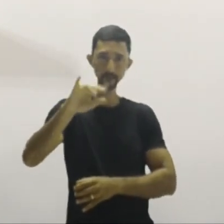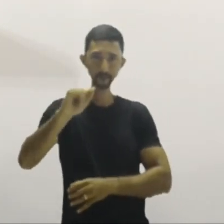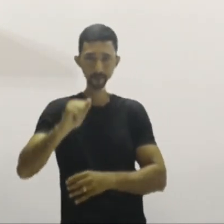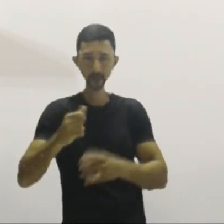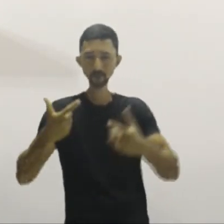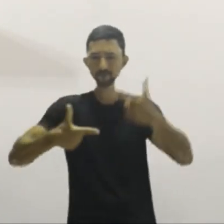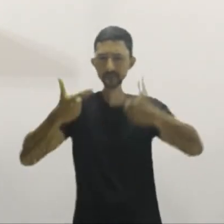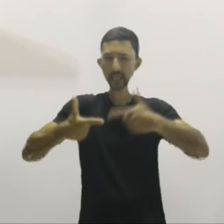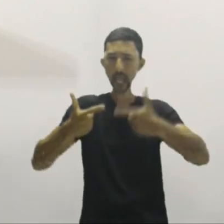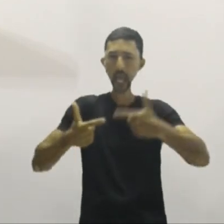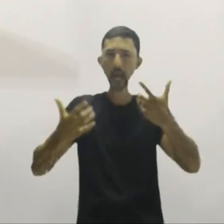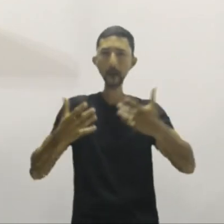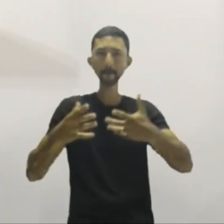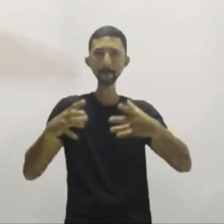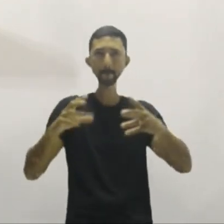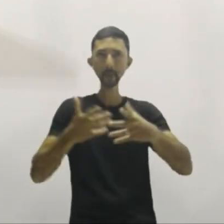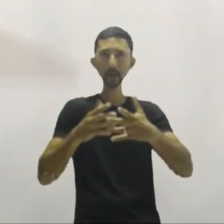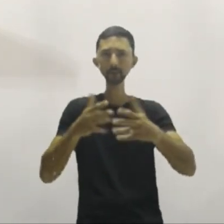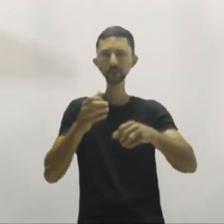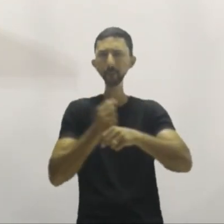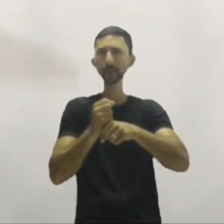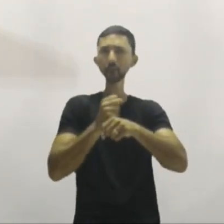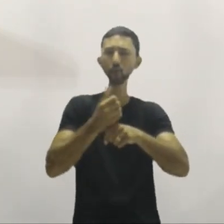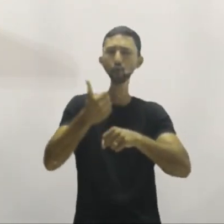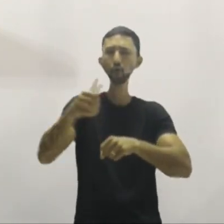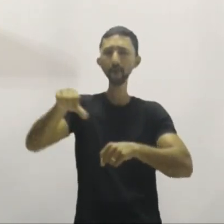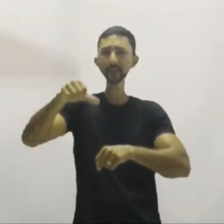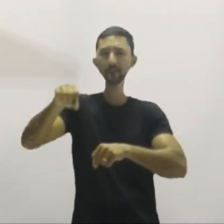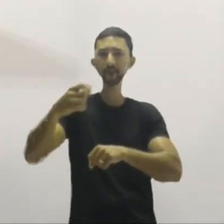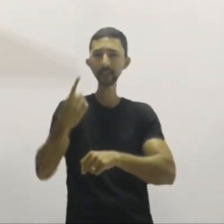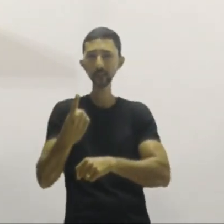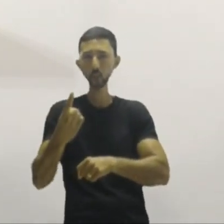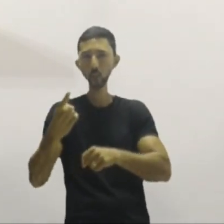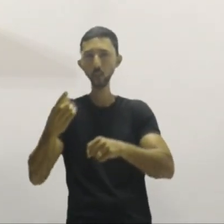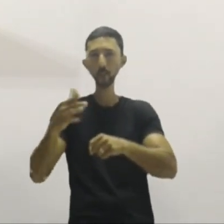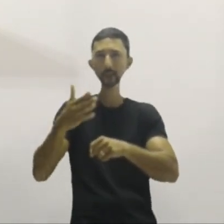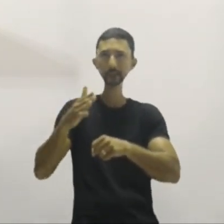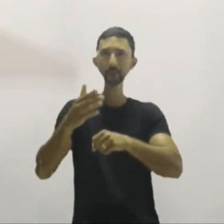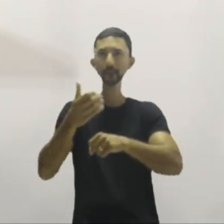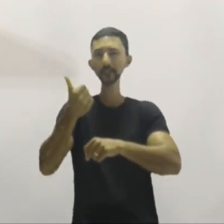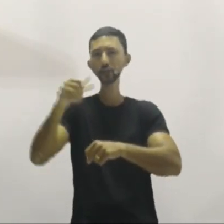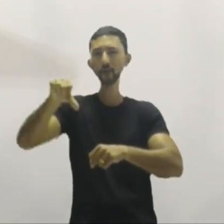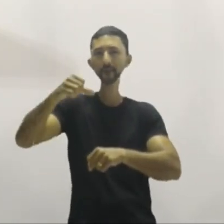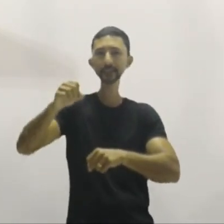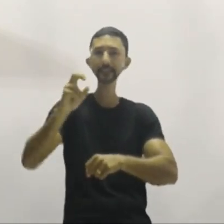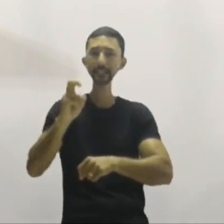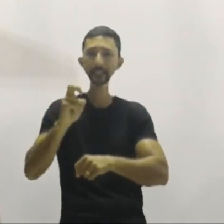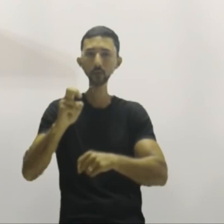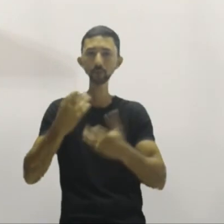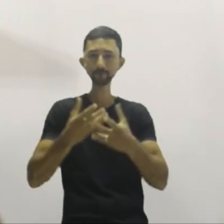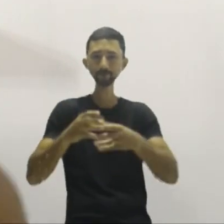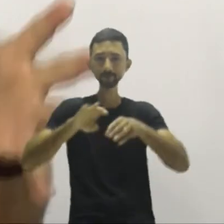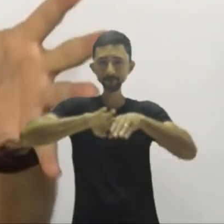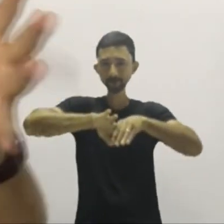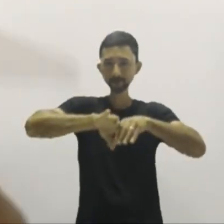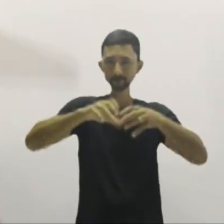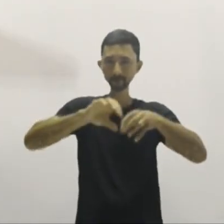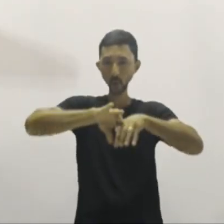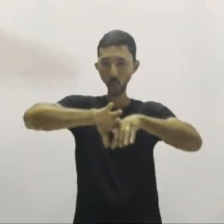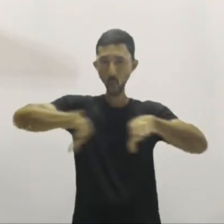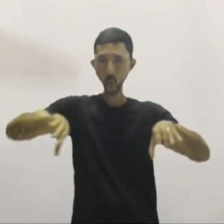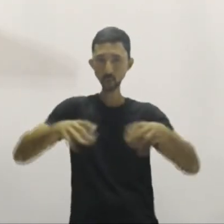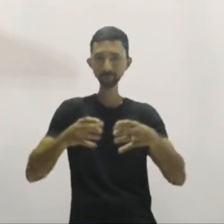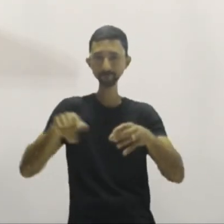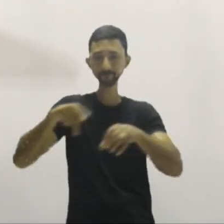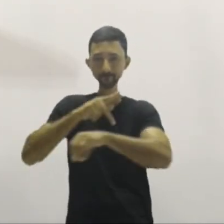e guerra da Croácia entre 1991 e 1995, a Croácia consegue se desvincular